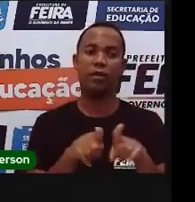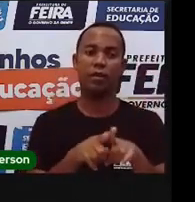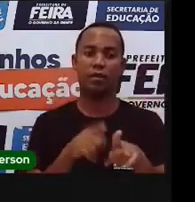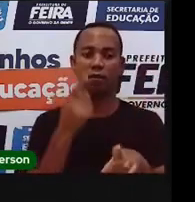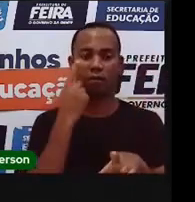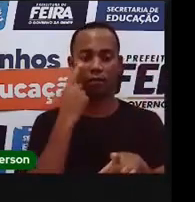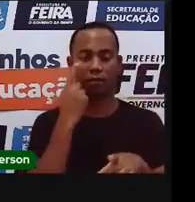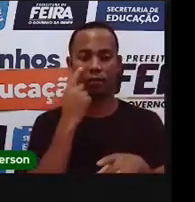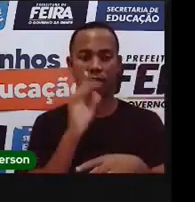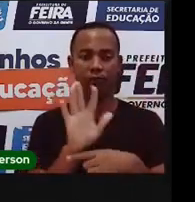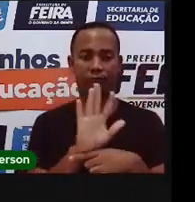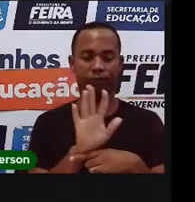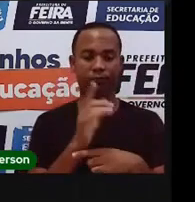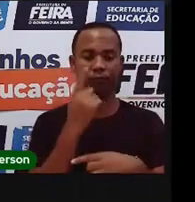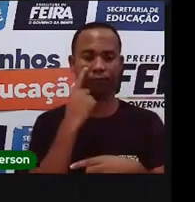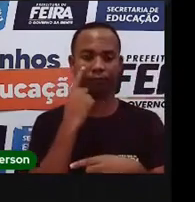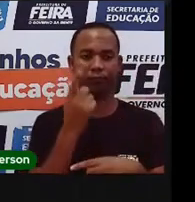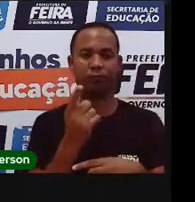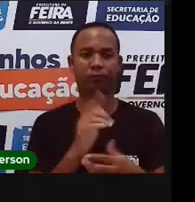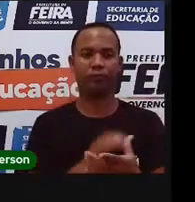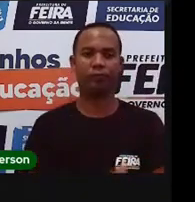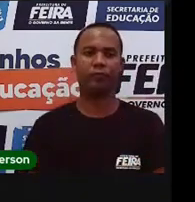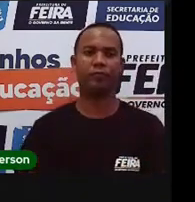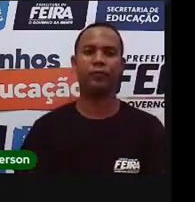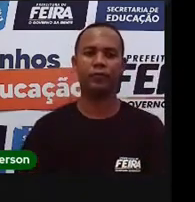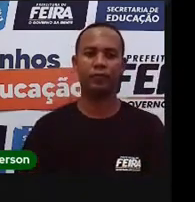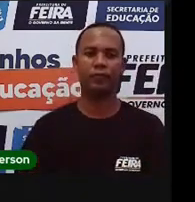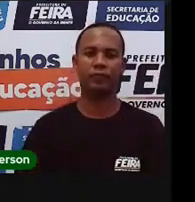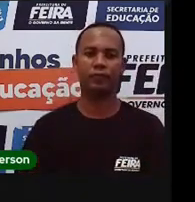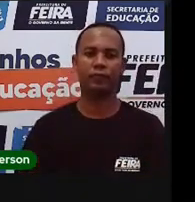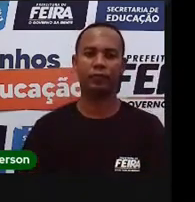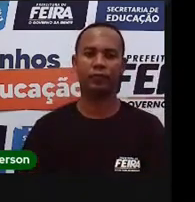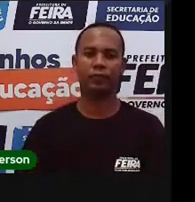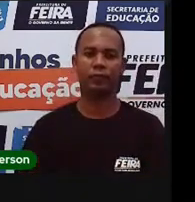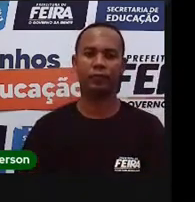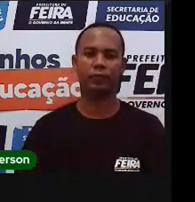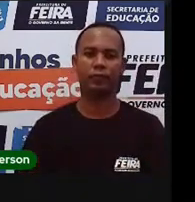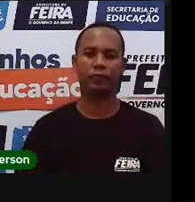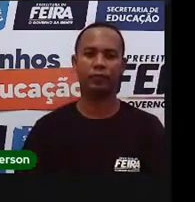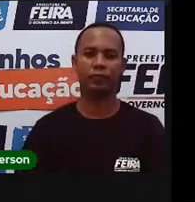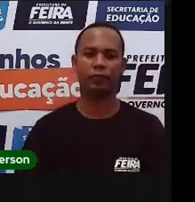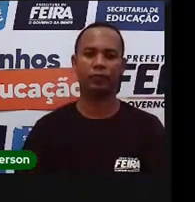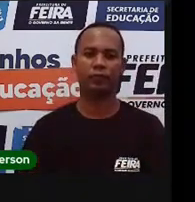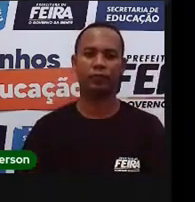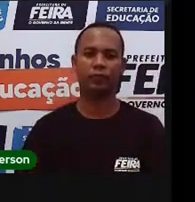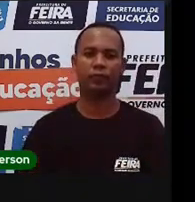vídeozinho aí do lado. Certinho? Certo? Vamos lá.